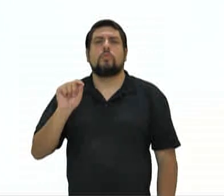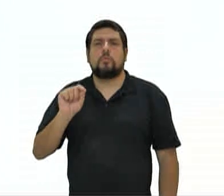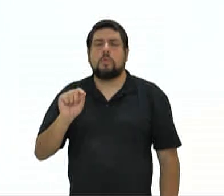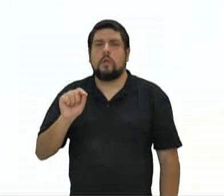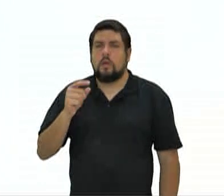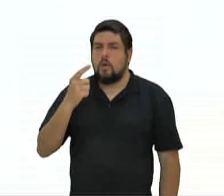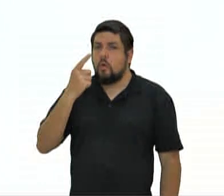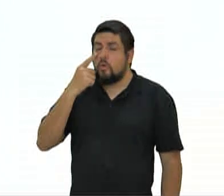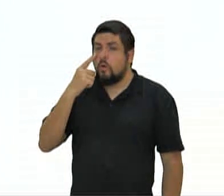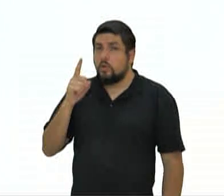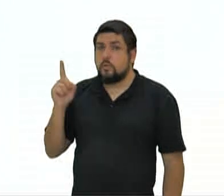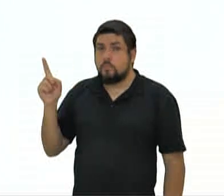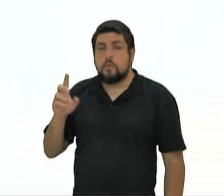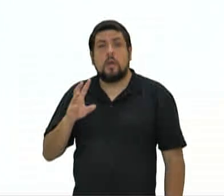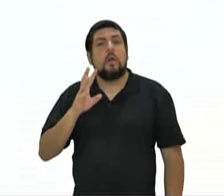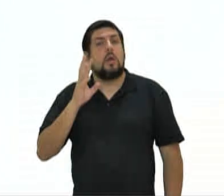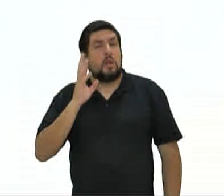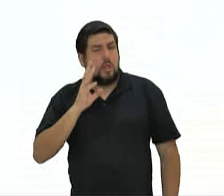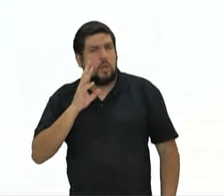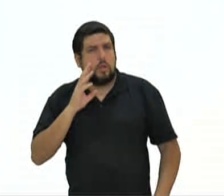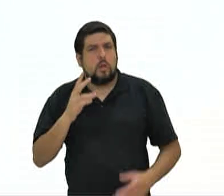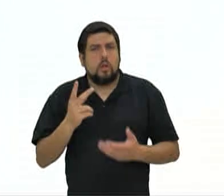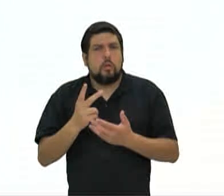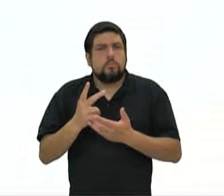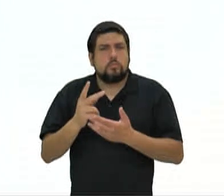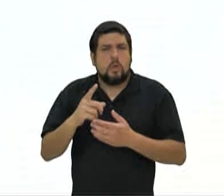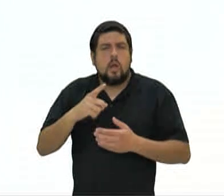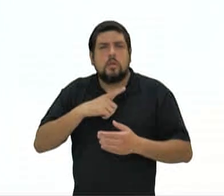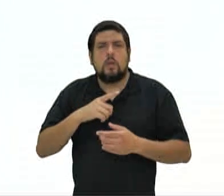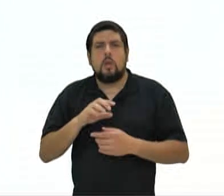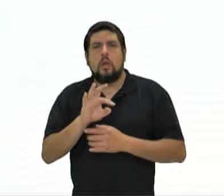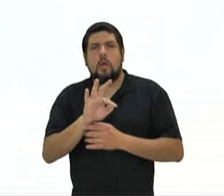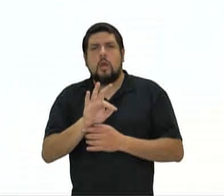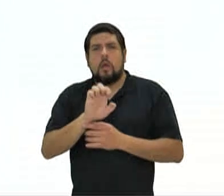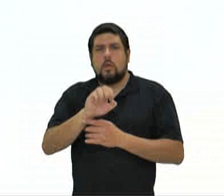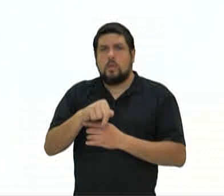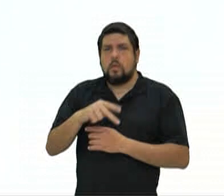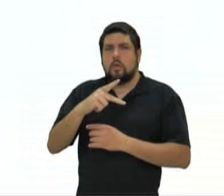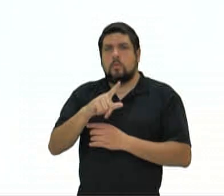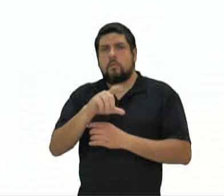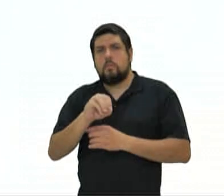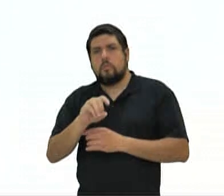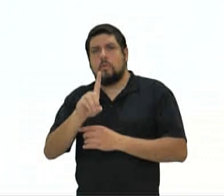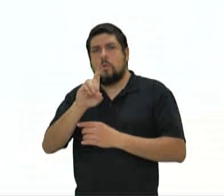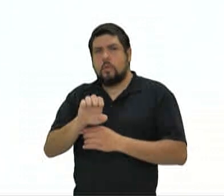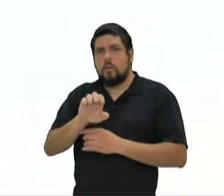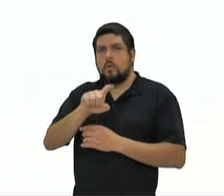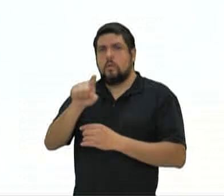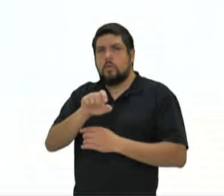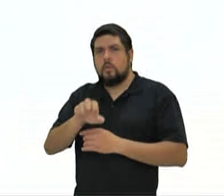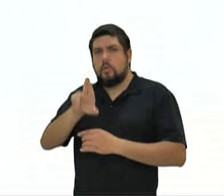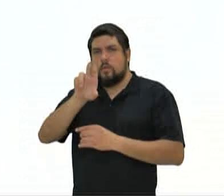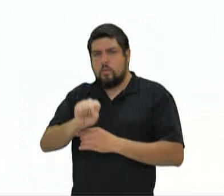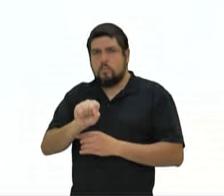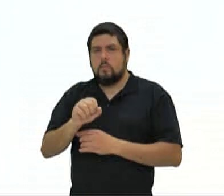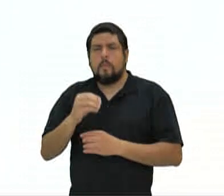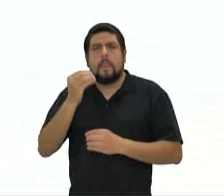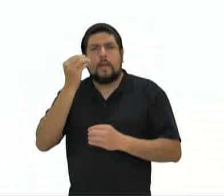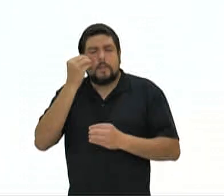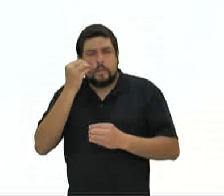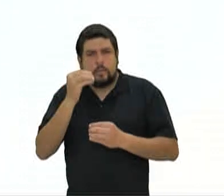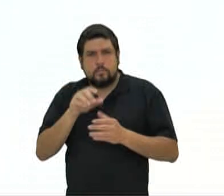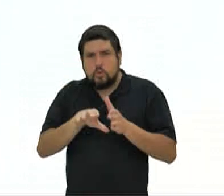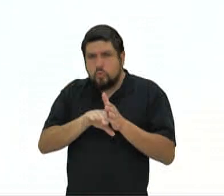inclusive uma computação gráfica, vale a pena, galera, coloca lá, Templo de Zeus em Atenas e veja a computação gráfica, que